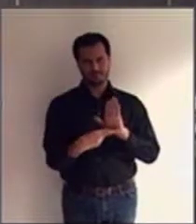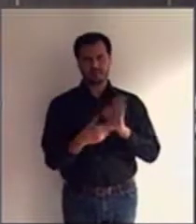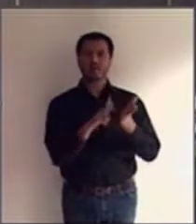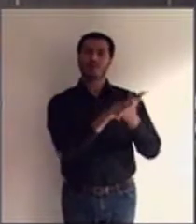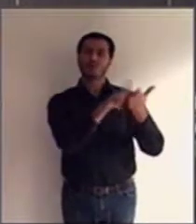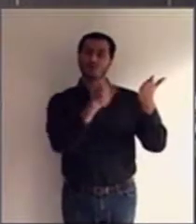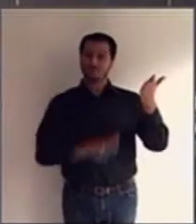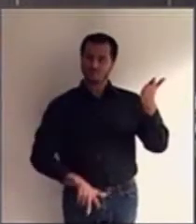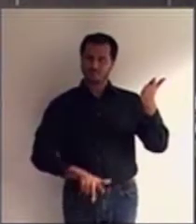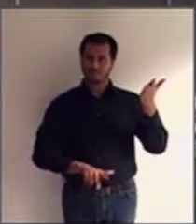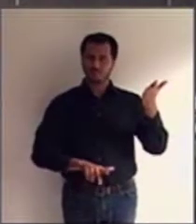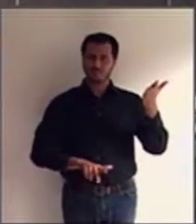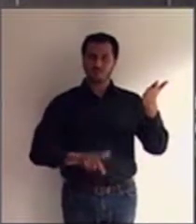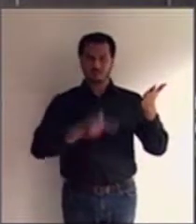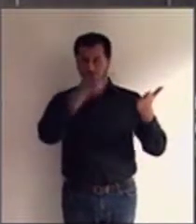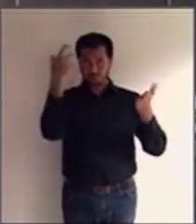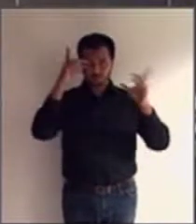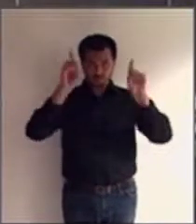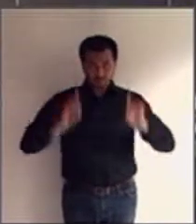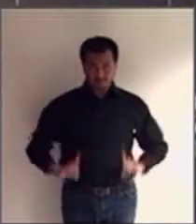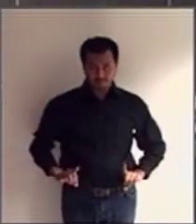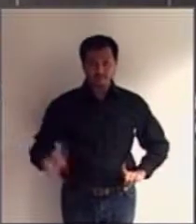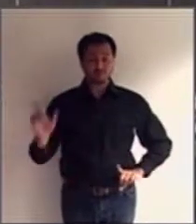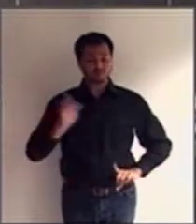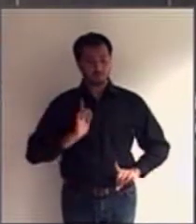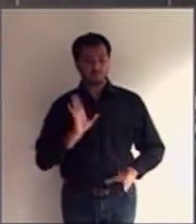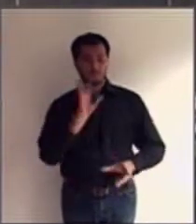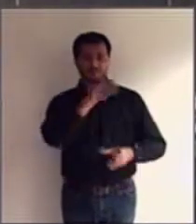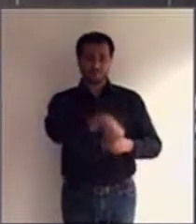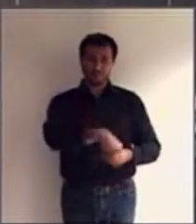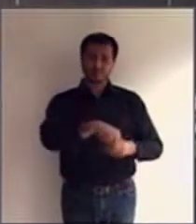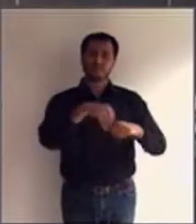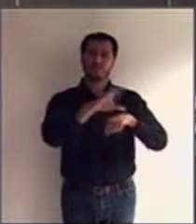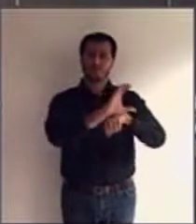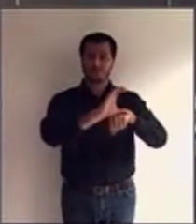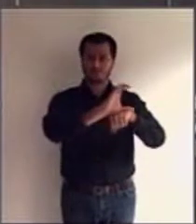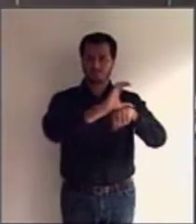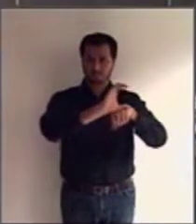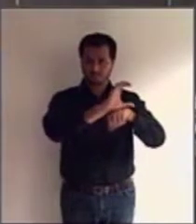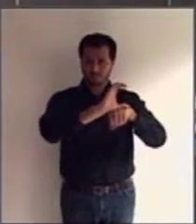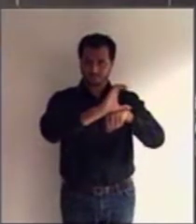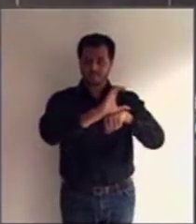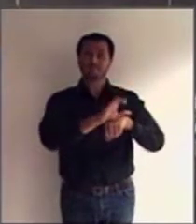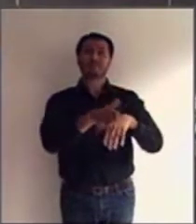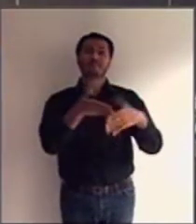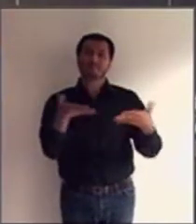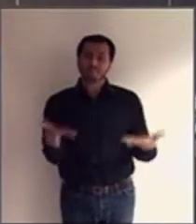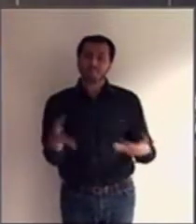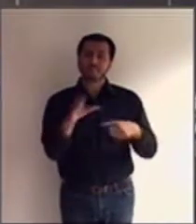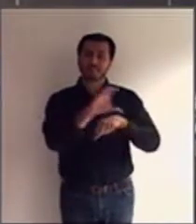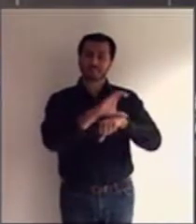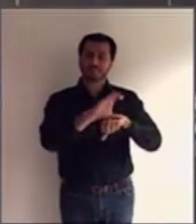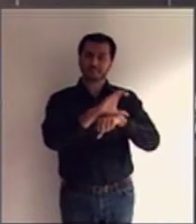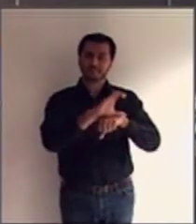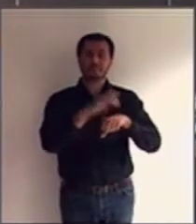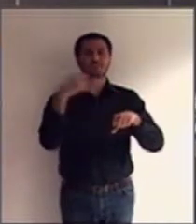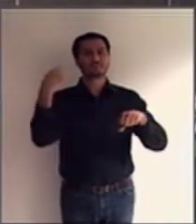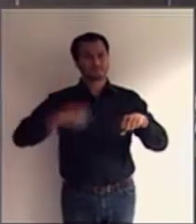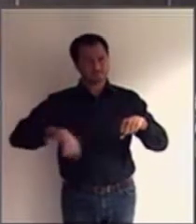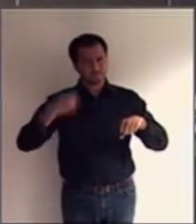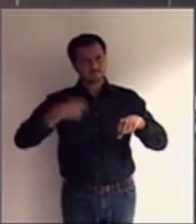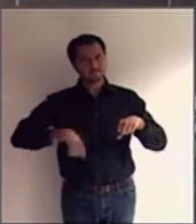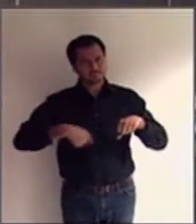Deficiência, ela tem status de emenda constitucional e, como tal, como norma constitucional, ela deve ser